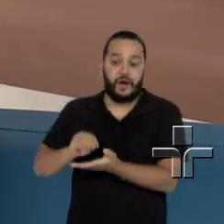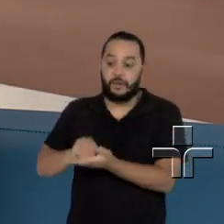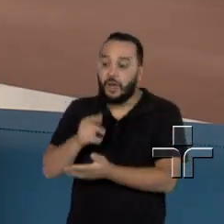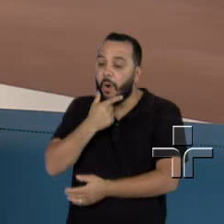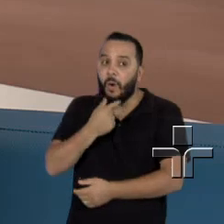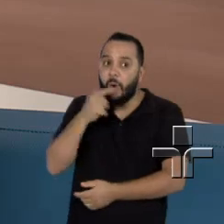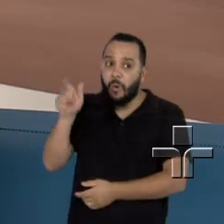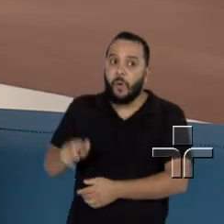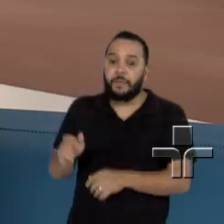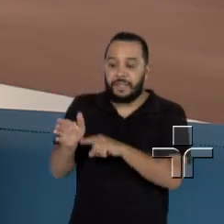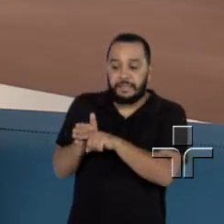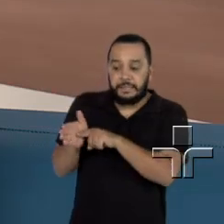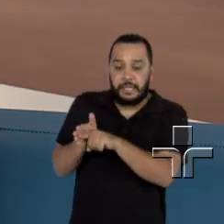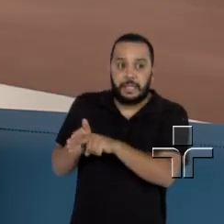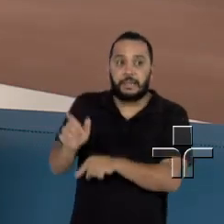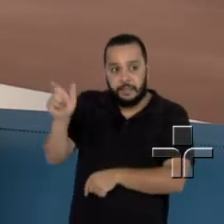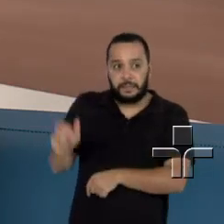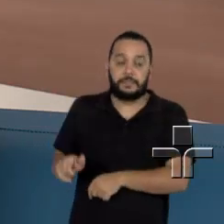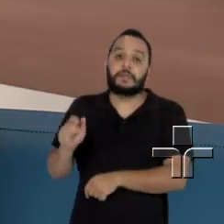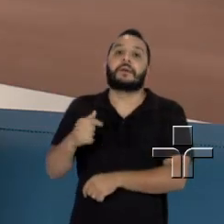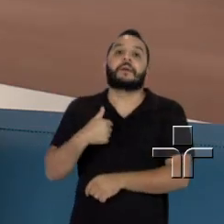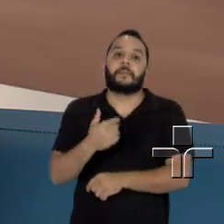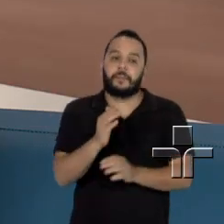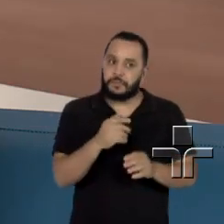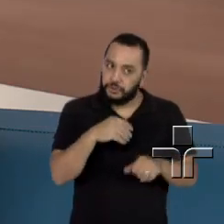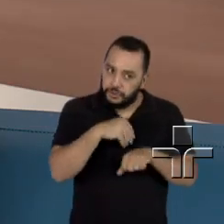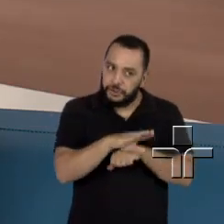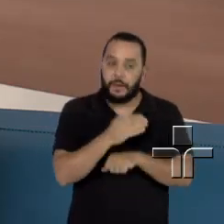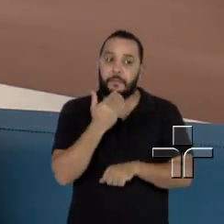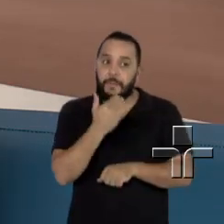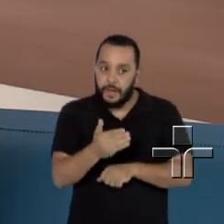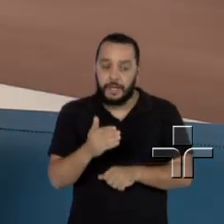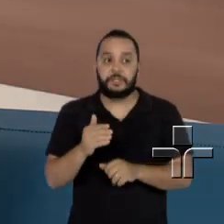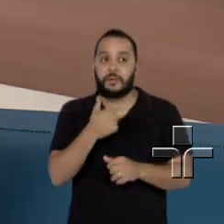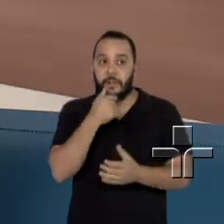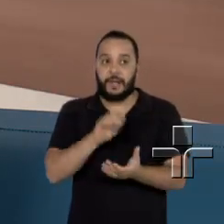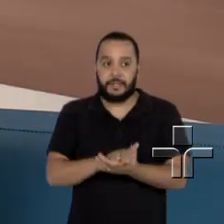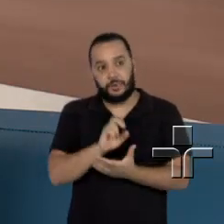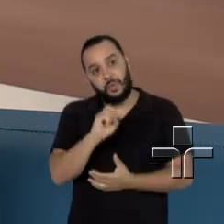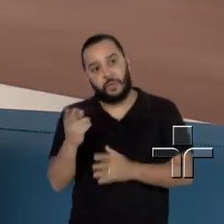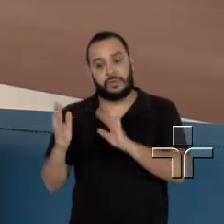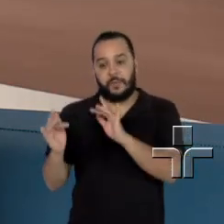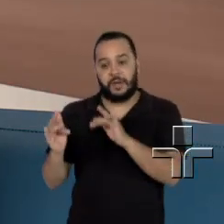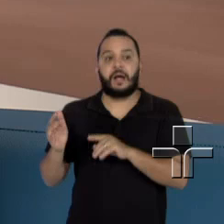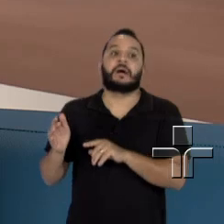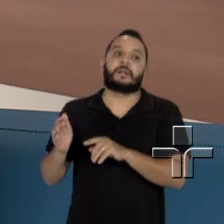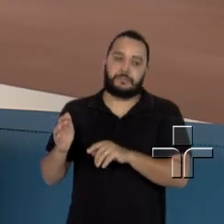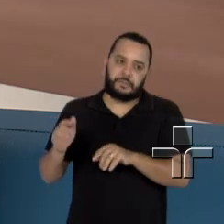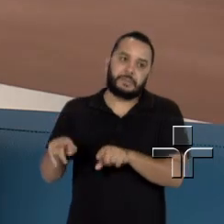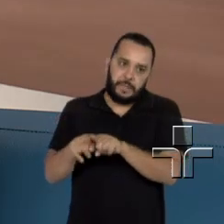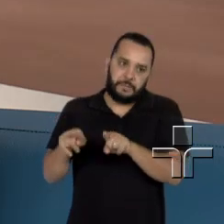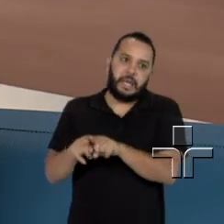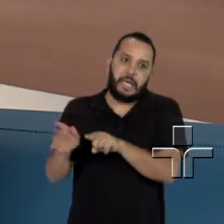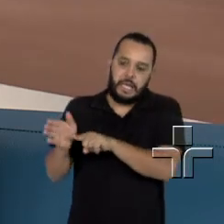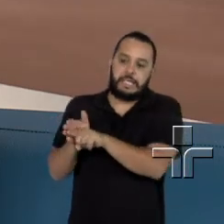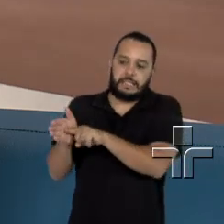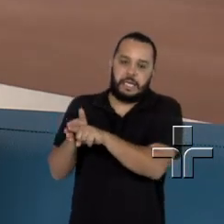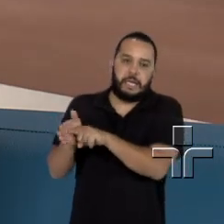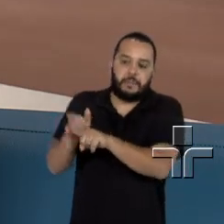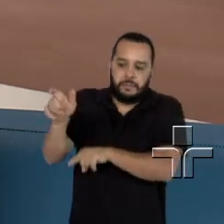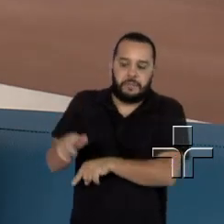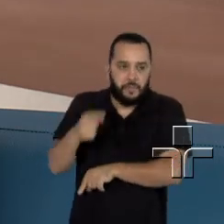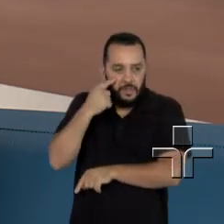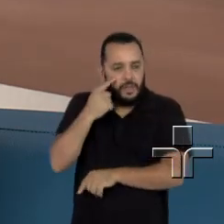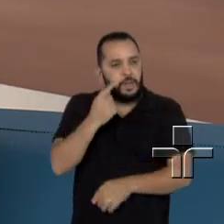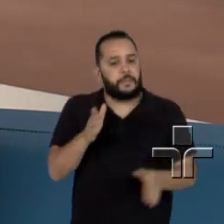E eu acho que tem uma dica aí, também pede para o marido ou para o namorado fazer o exame, né? E aí, depois de um